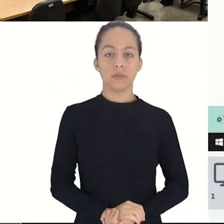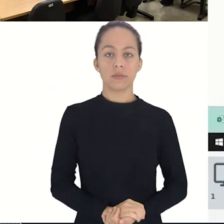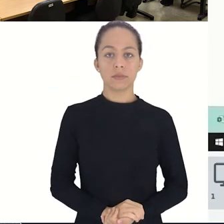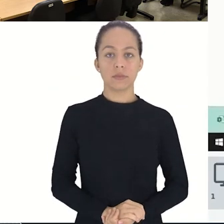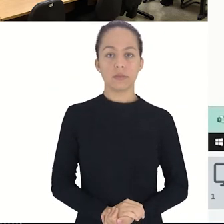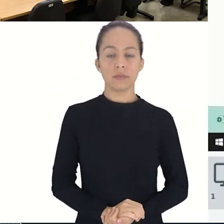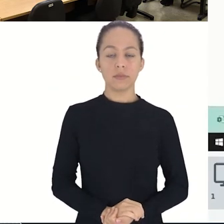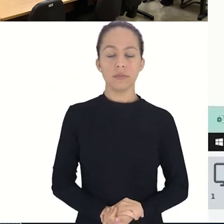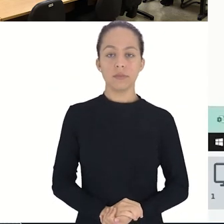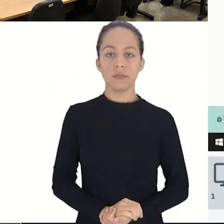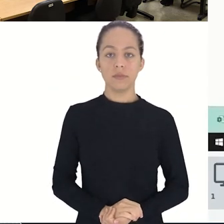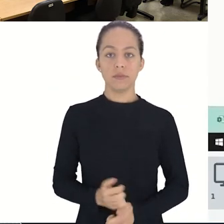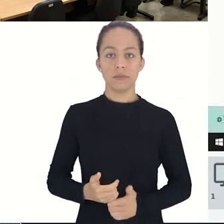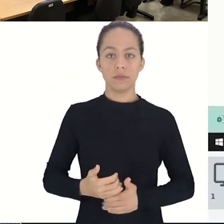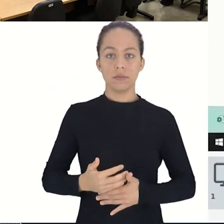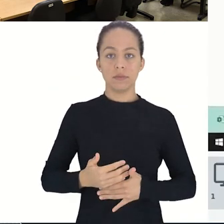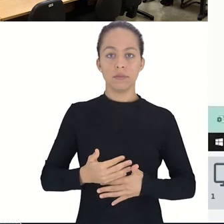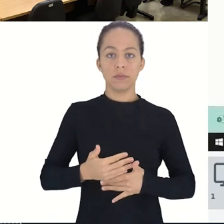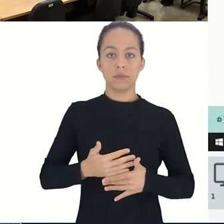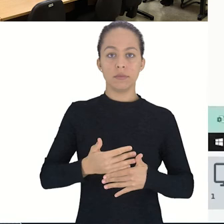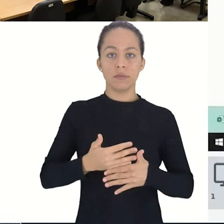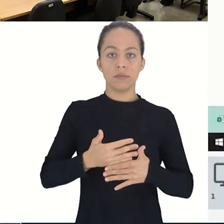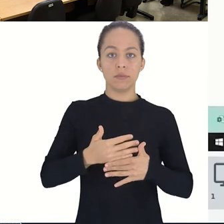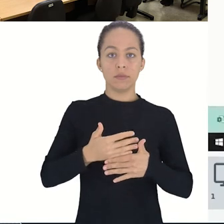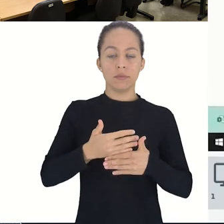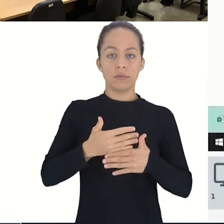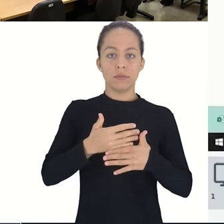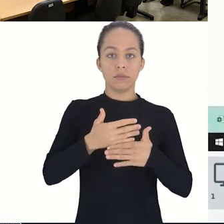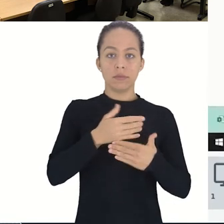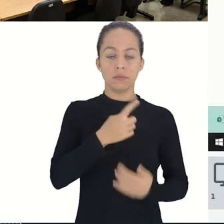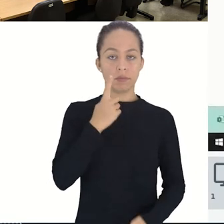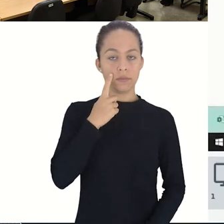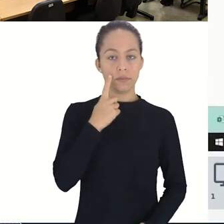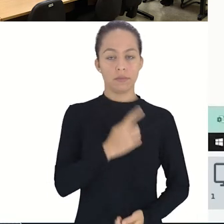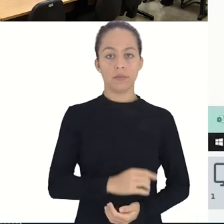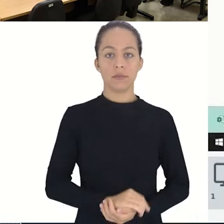Vou rolando a tela até o último colocado.